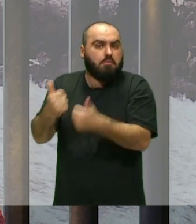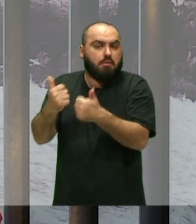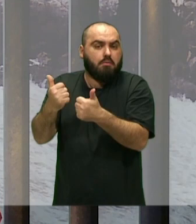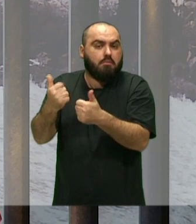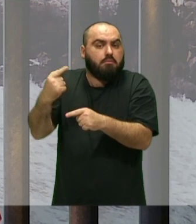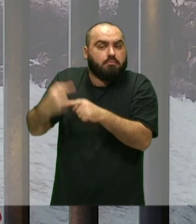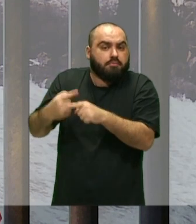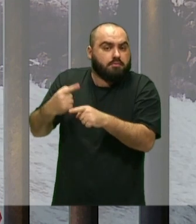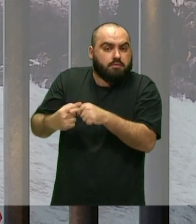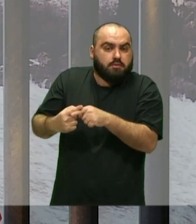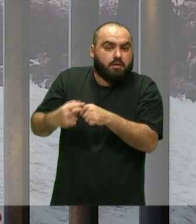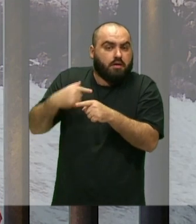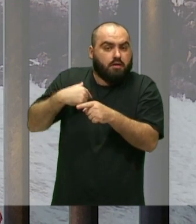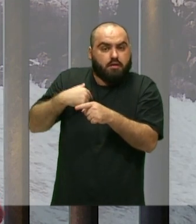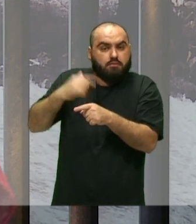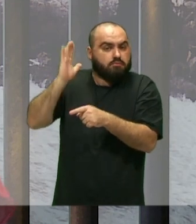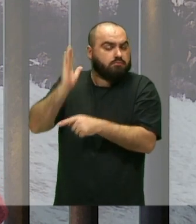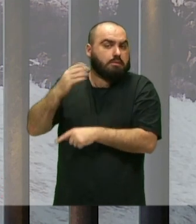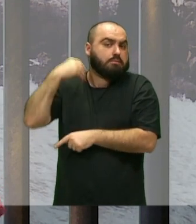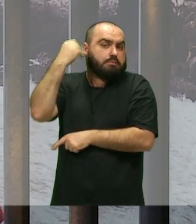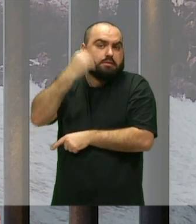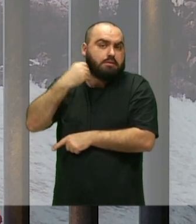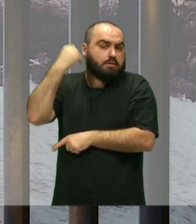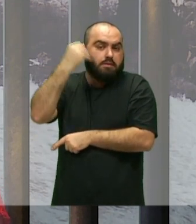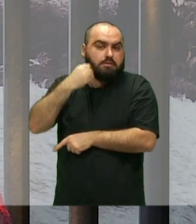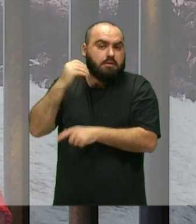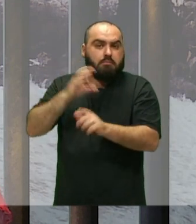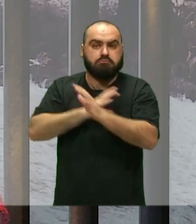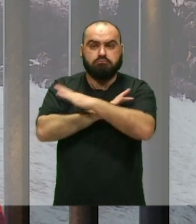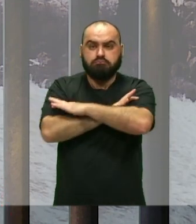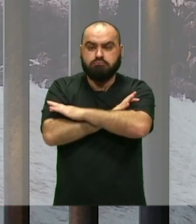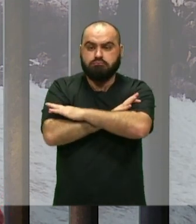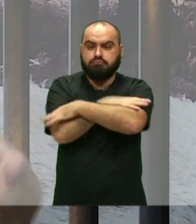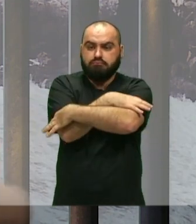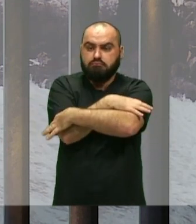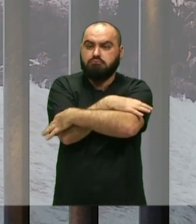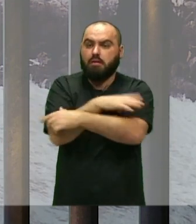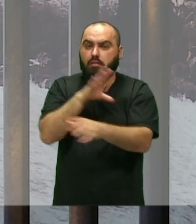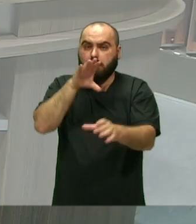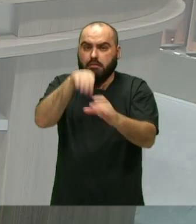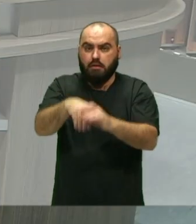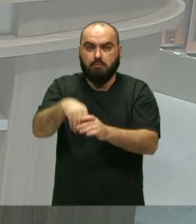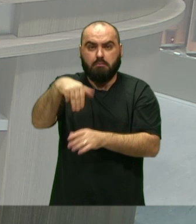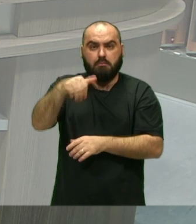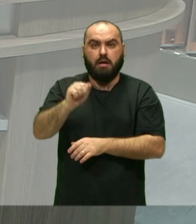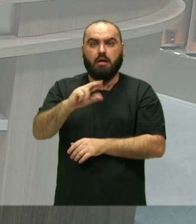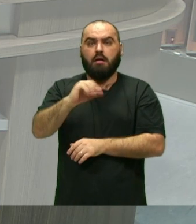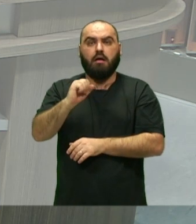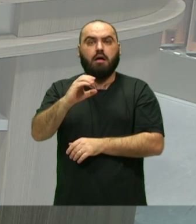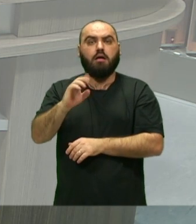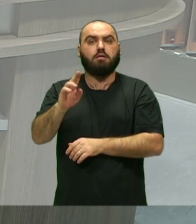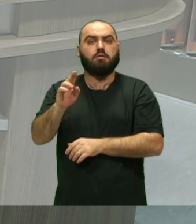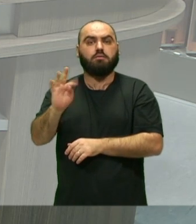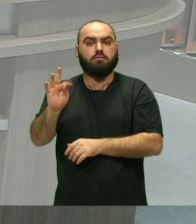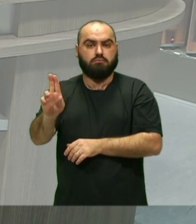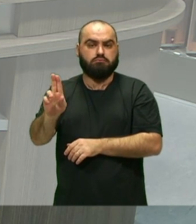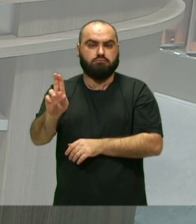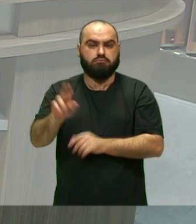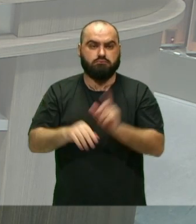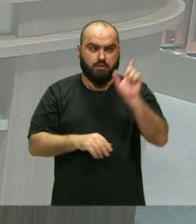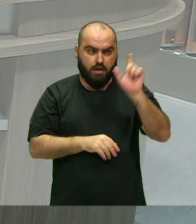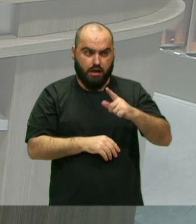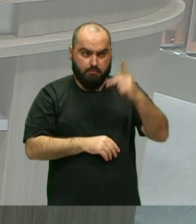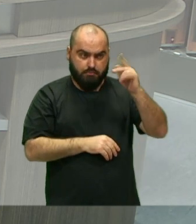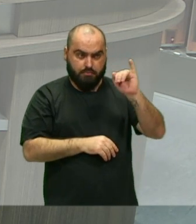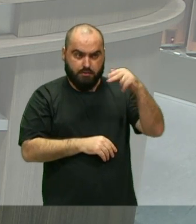criada Dentro do Candombé Dentro do maracatu E já liderar Todos os instrumentos Foi o maracatu De Pina